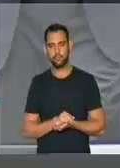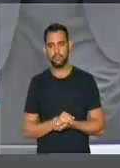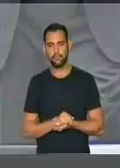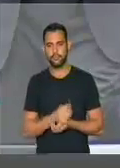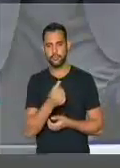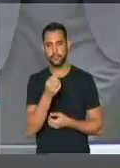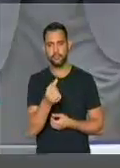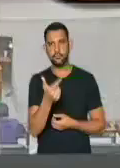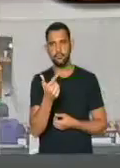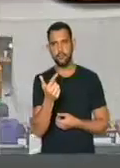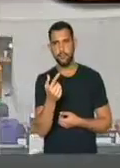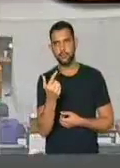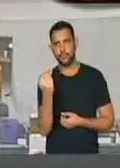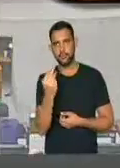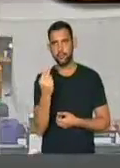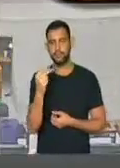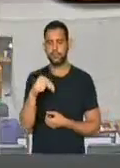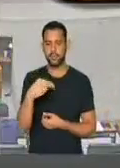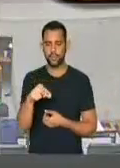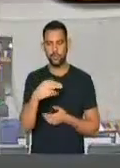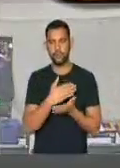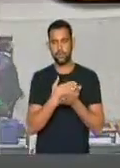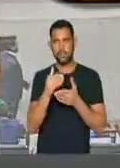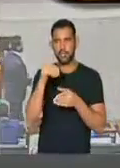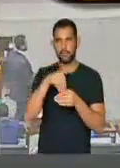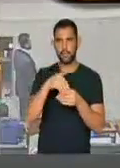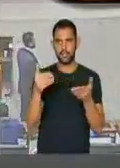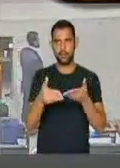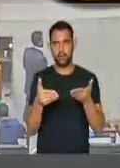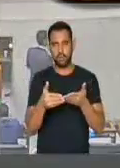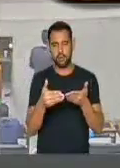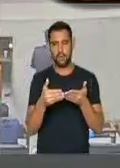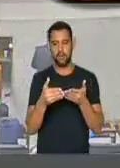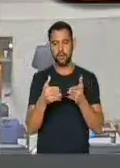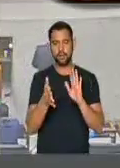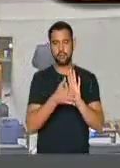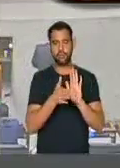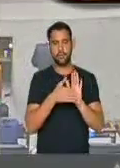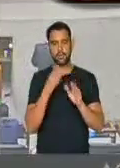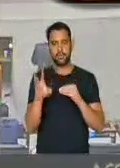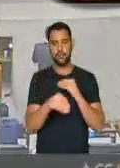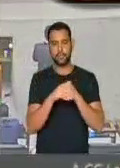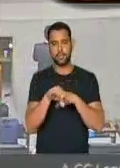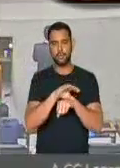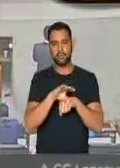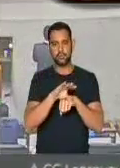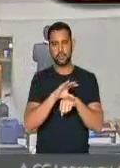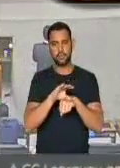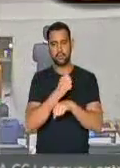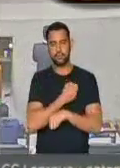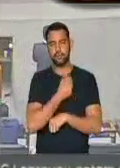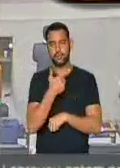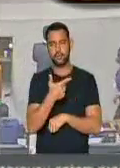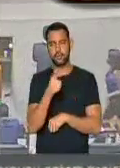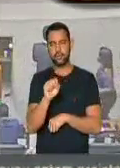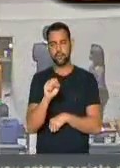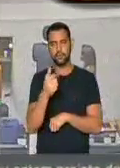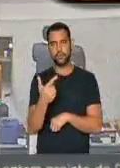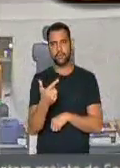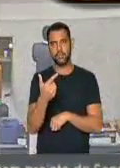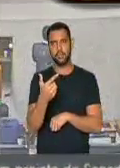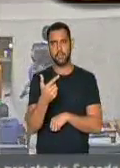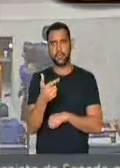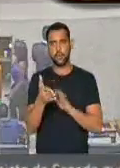6 horas e 21 minutos, recomeça a votação da proposta de emenda à Constituição nº 282,